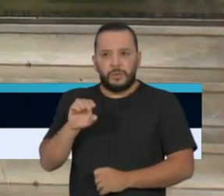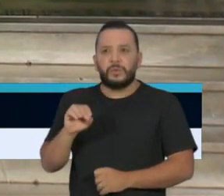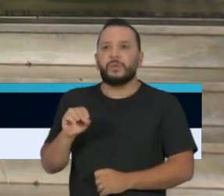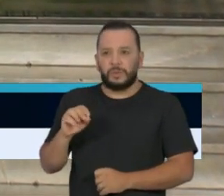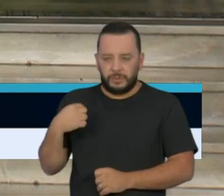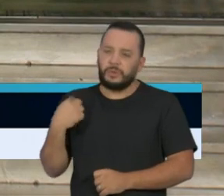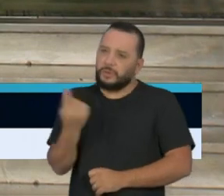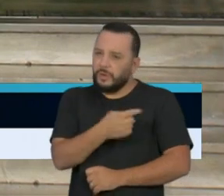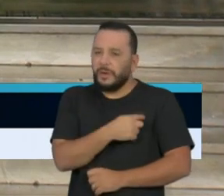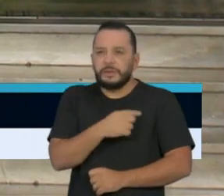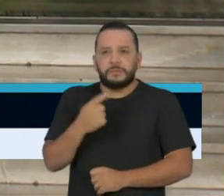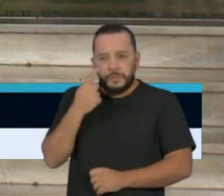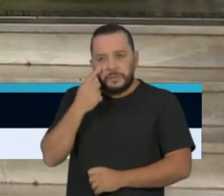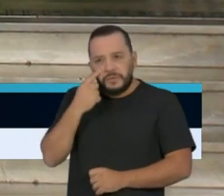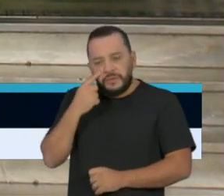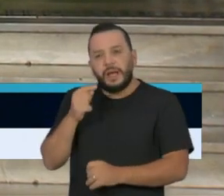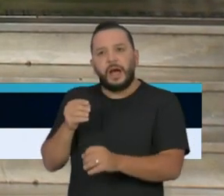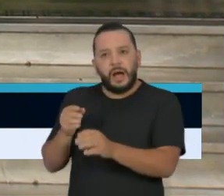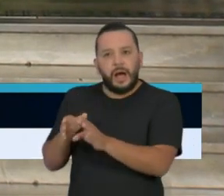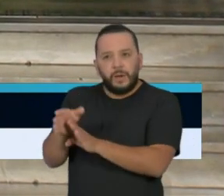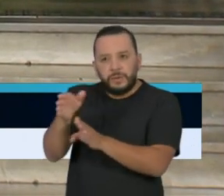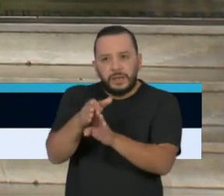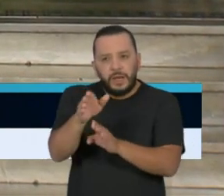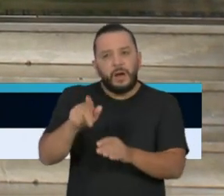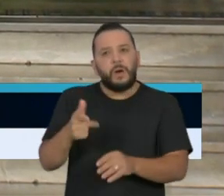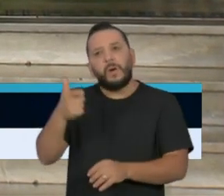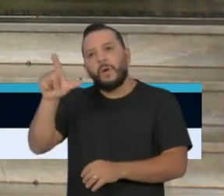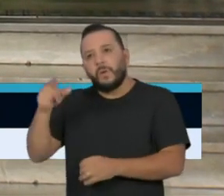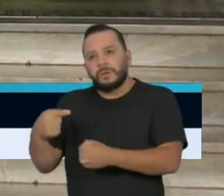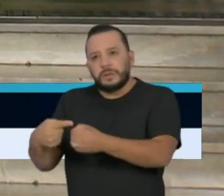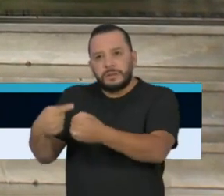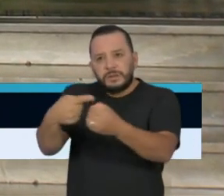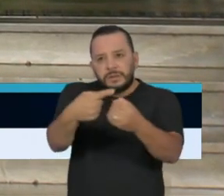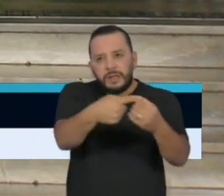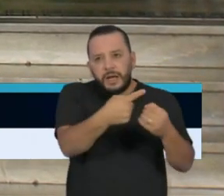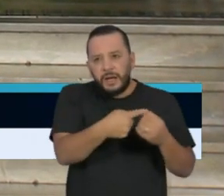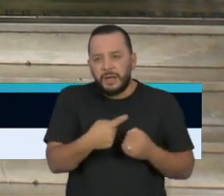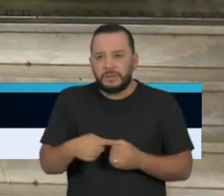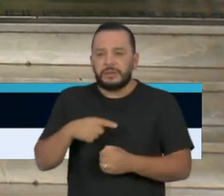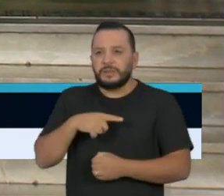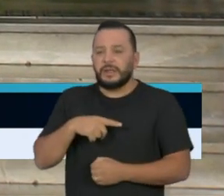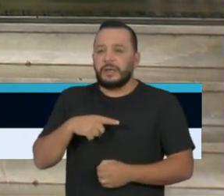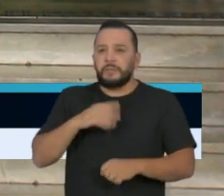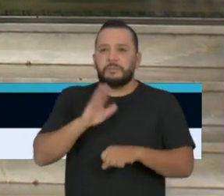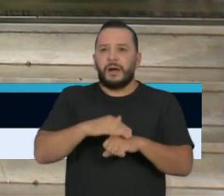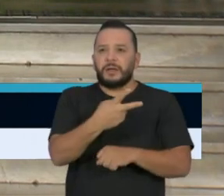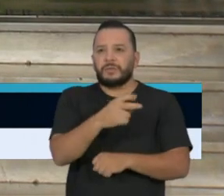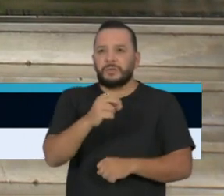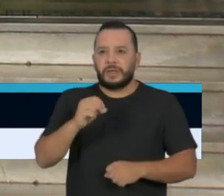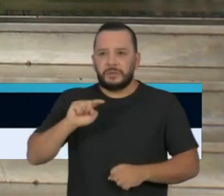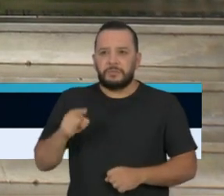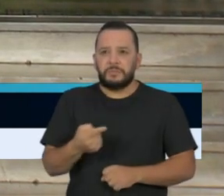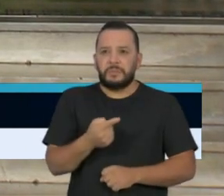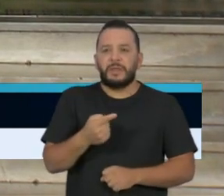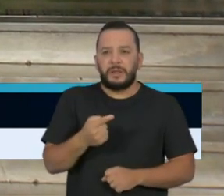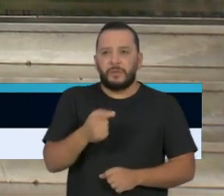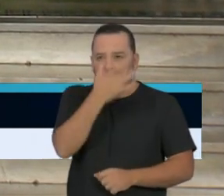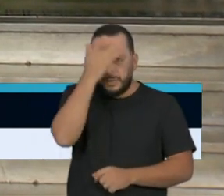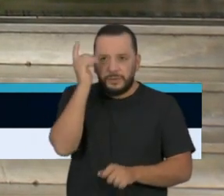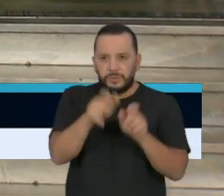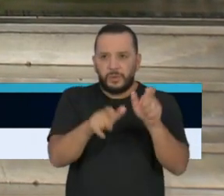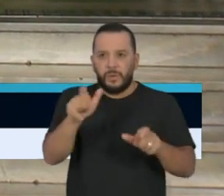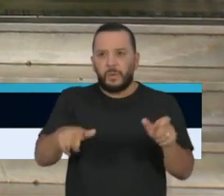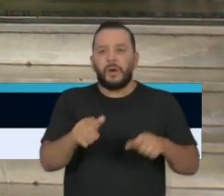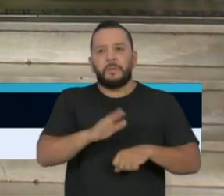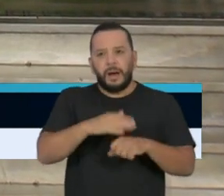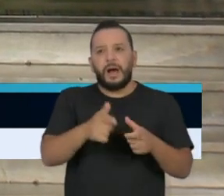possibilidade de recomendar para que outras cidades, sobretudo cidades com mais de 200 mil habitantes aqui no Estado de São Paulo, possam